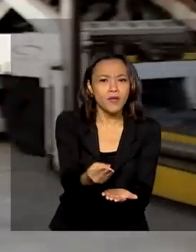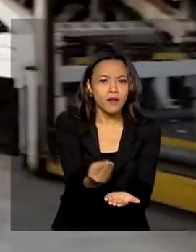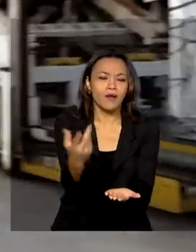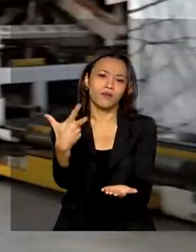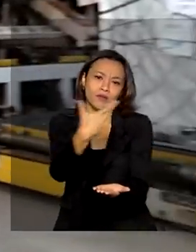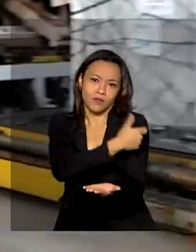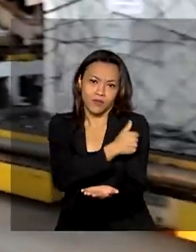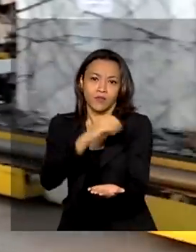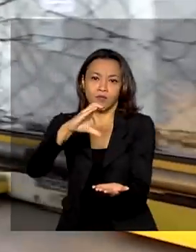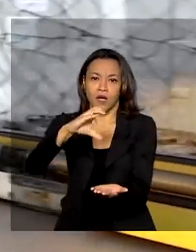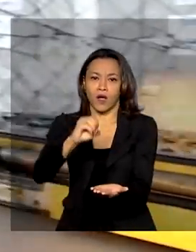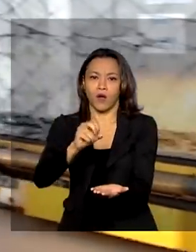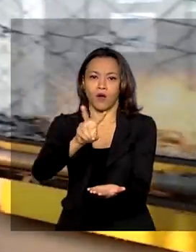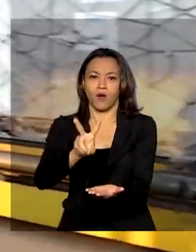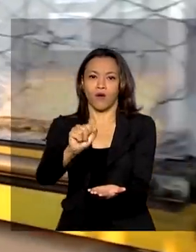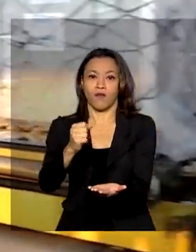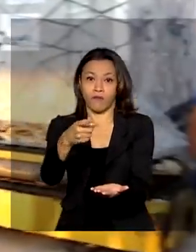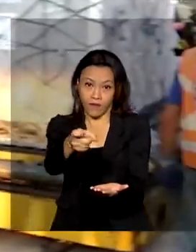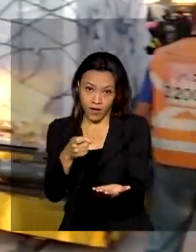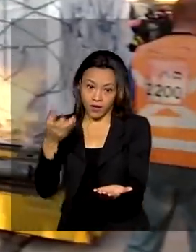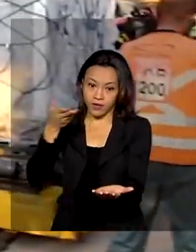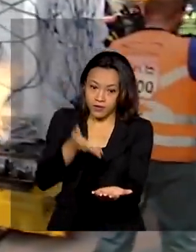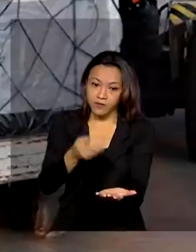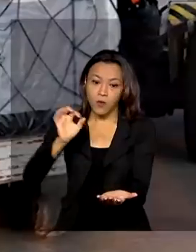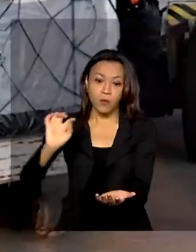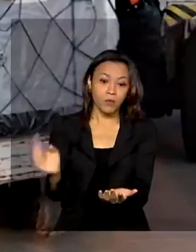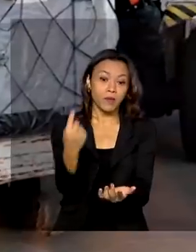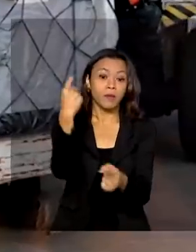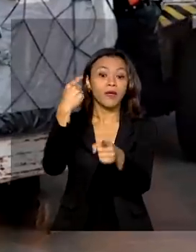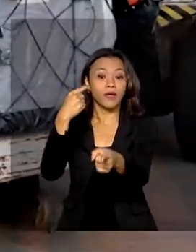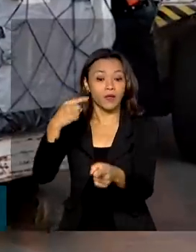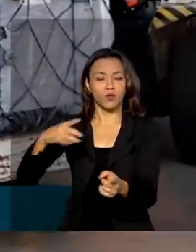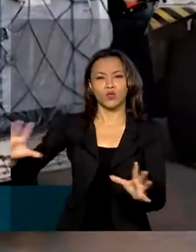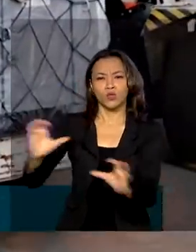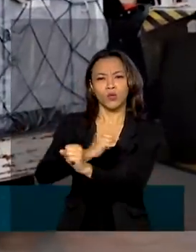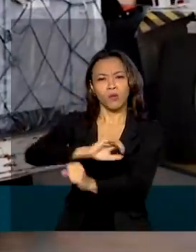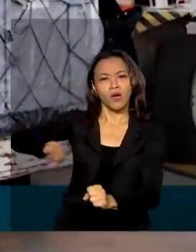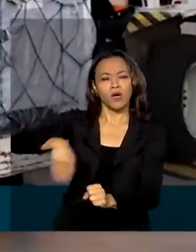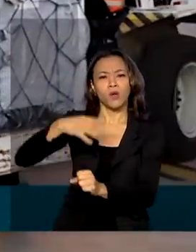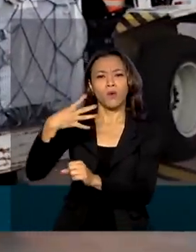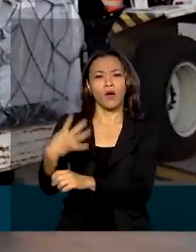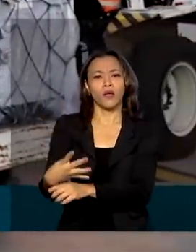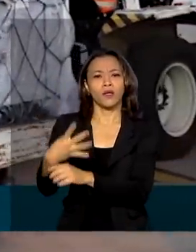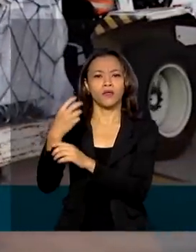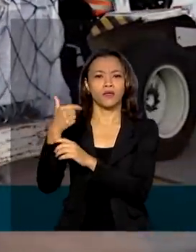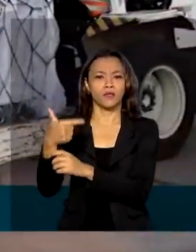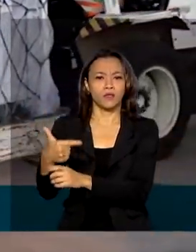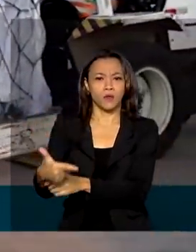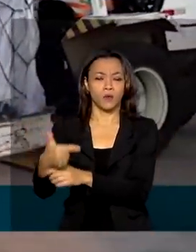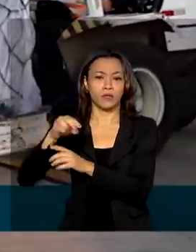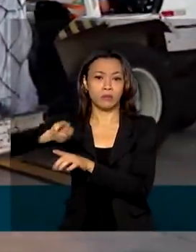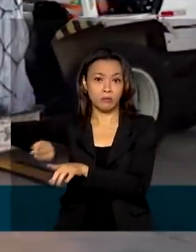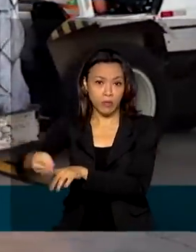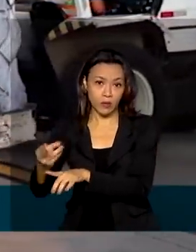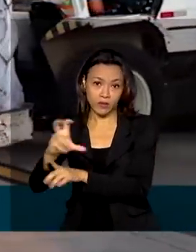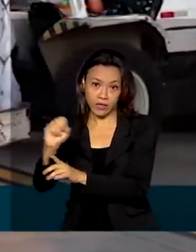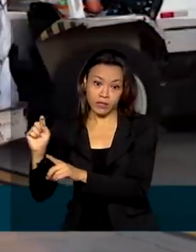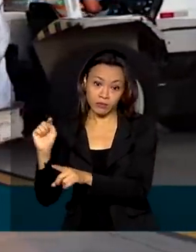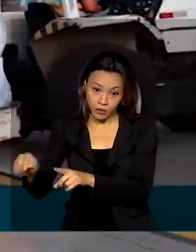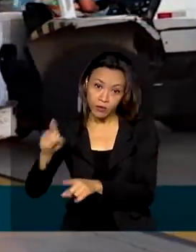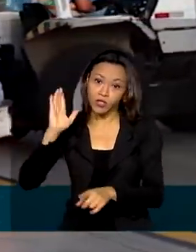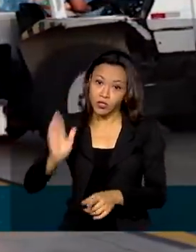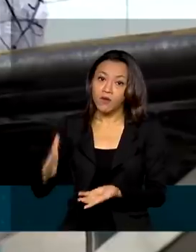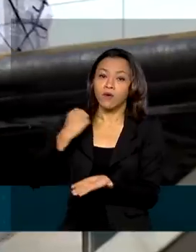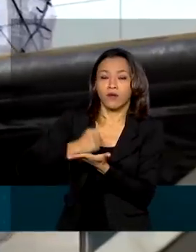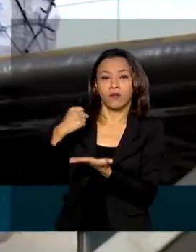global COVAX Facility. Foi a primeira remessa do total de 42 milhões e meio de doses contratadas pelo Ministério